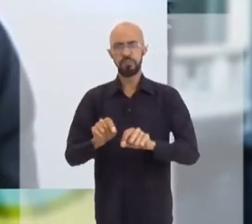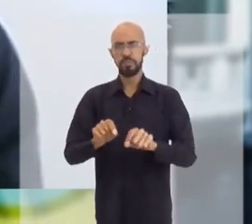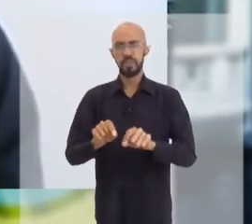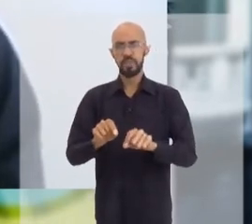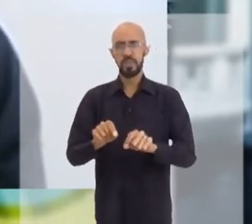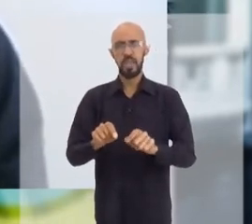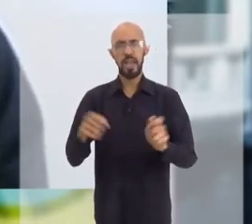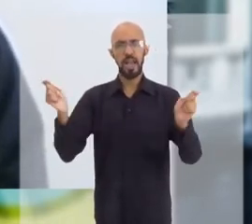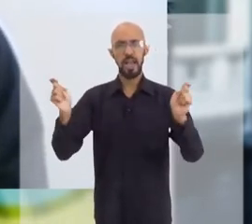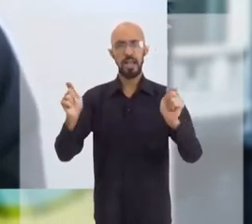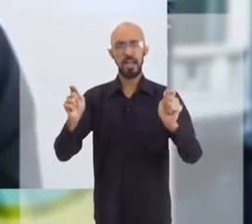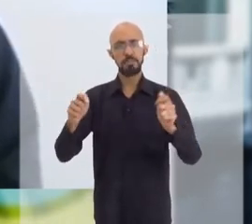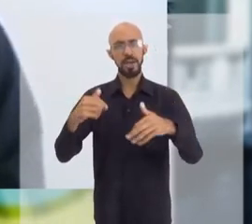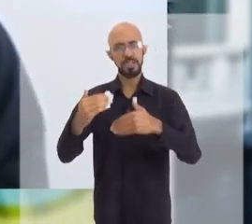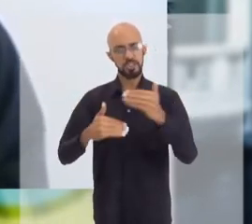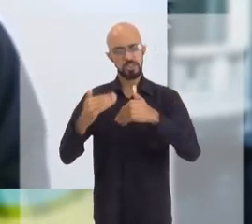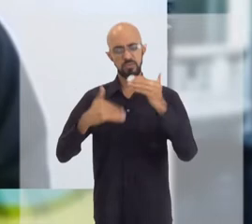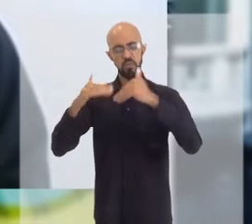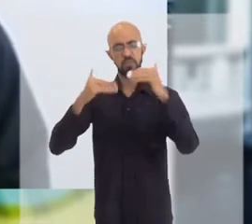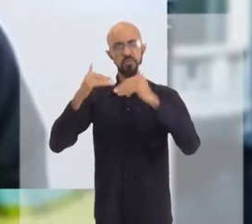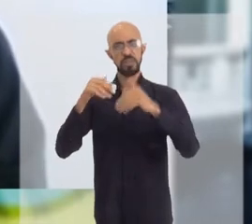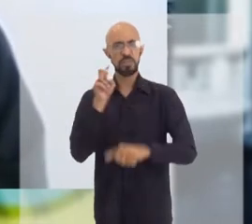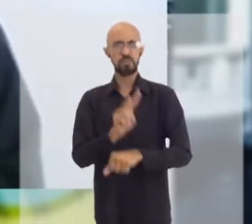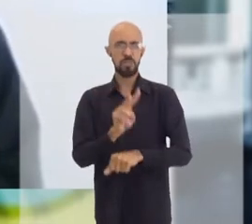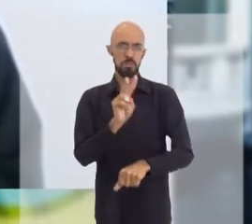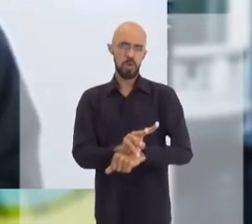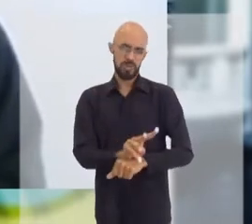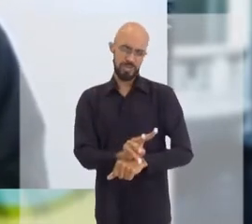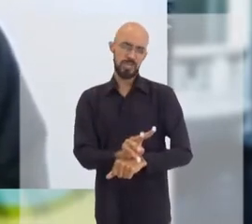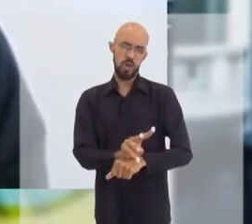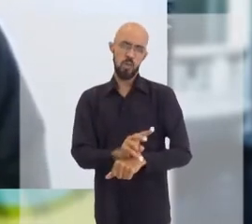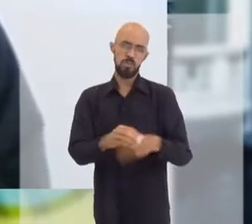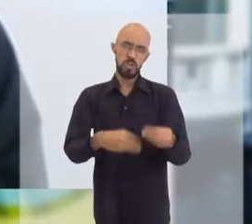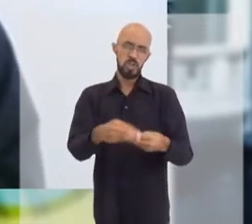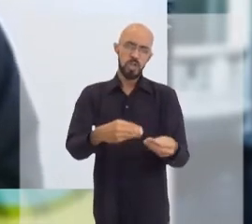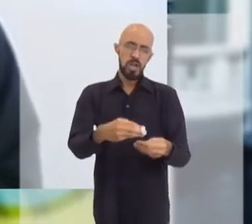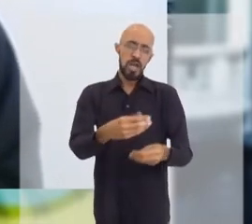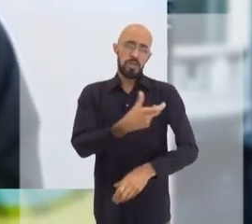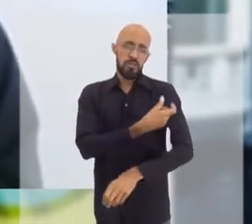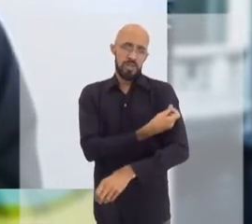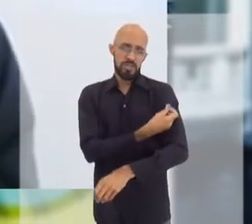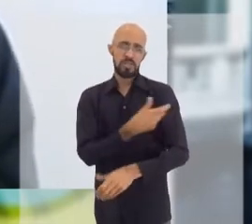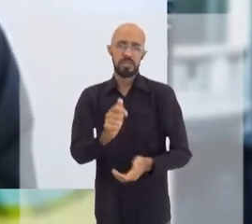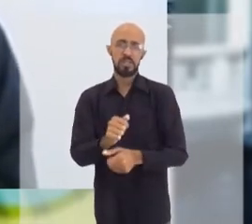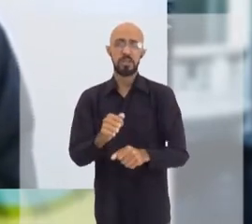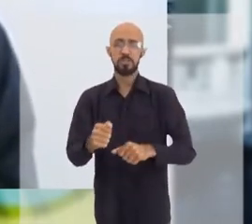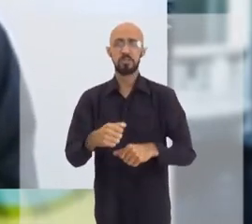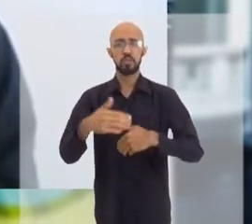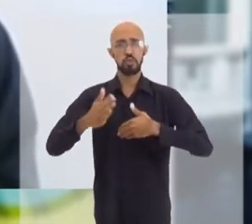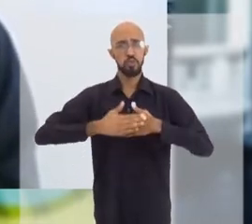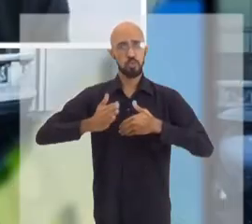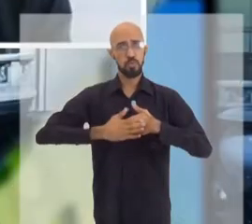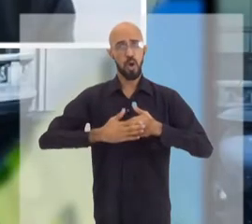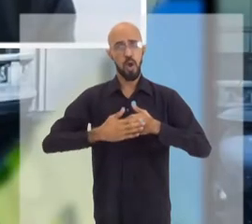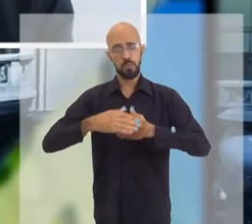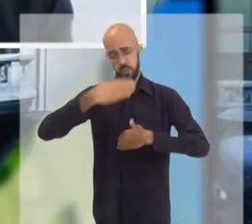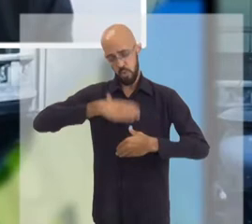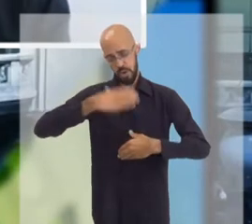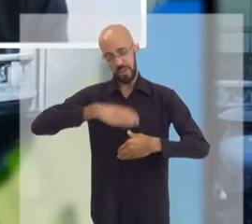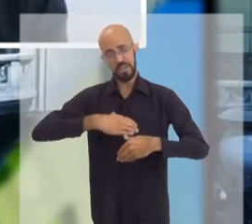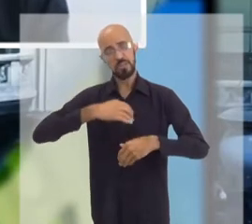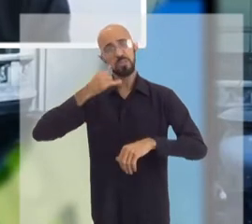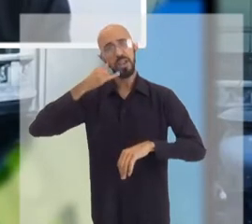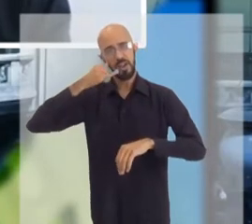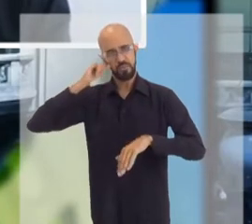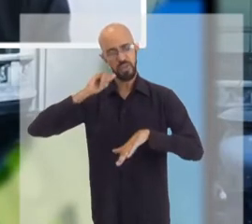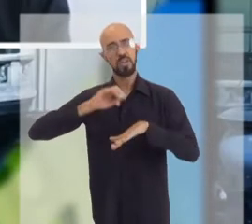suficientemente capazes de desenvolver uma proteção, um desenvolvimento de defesa do nosso organismo sem